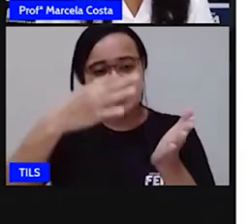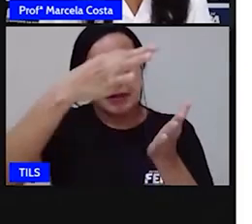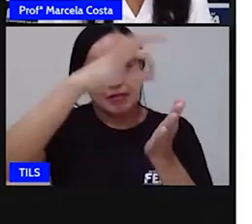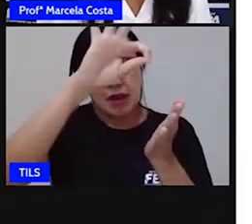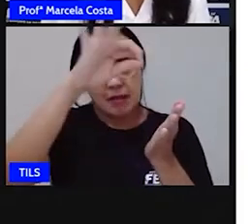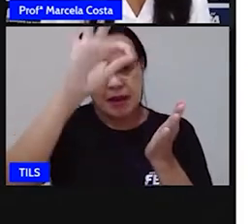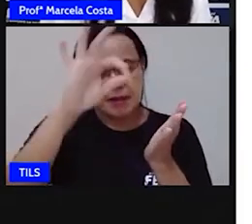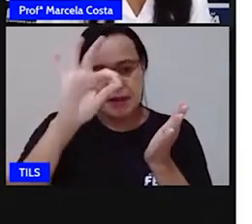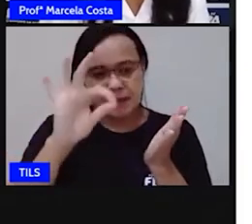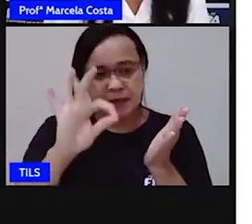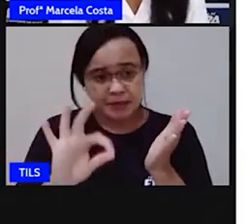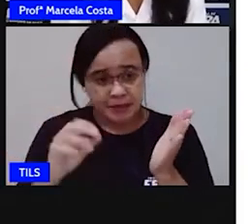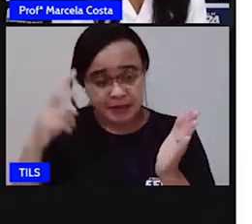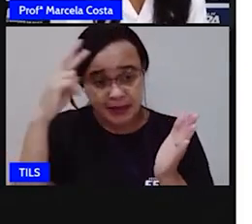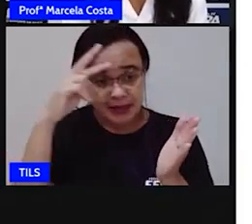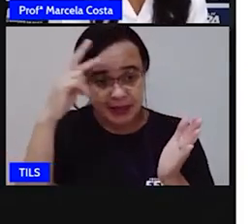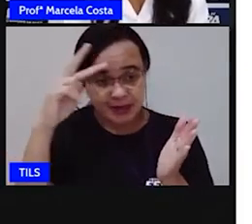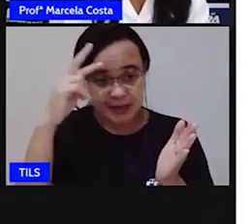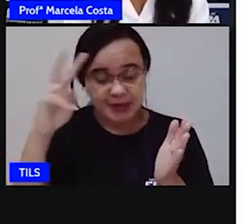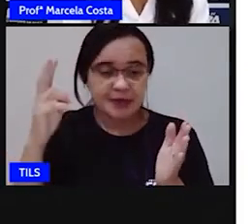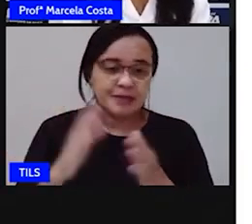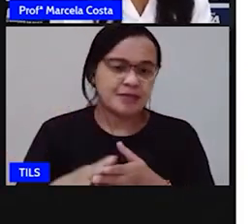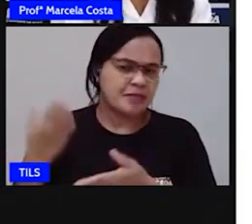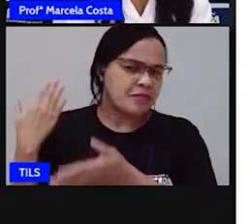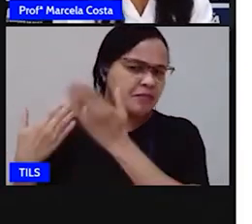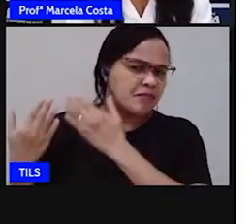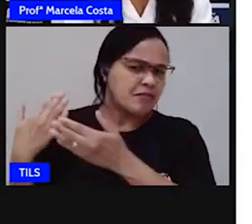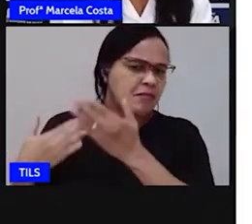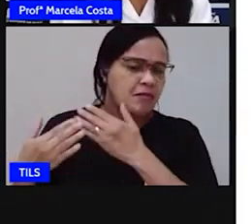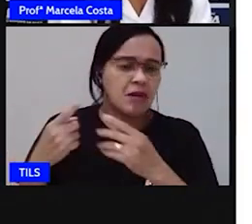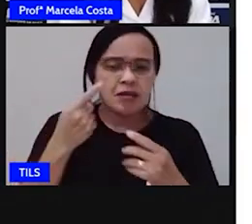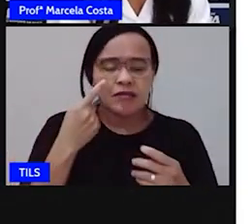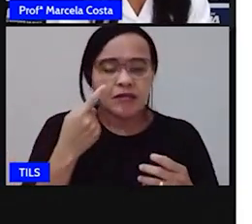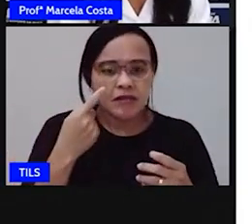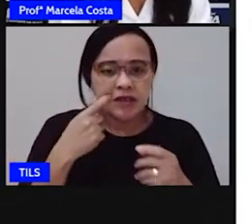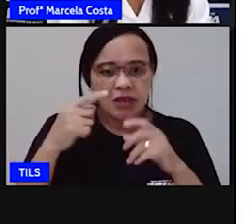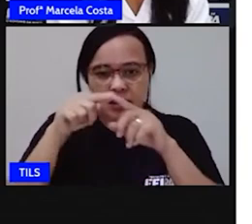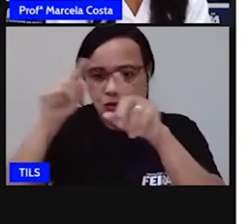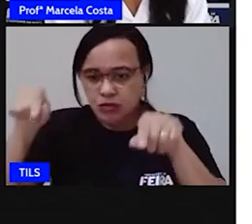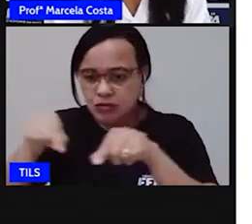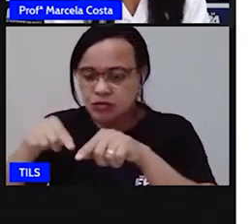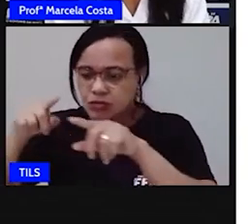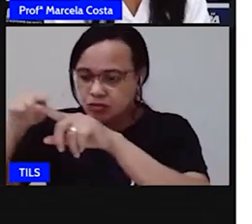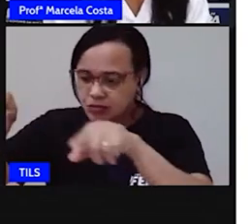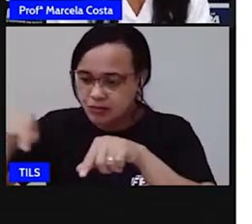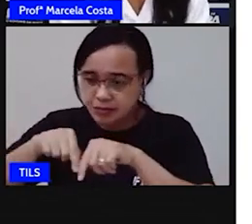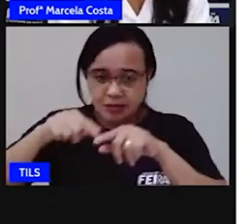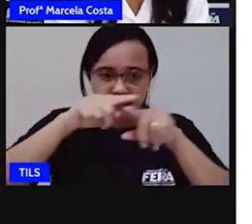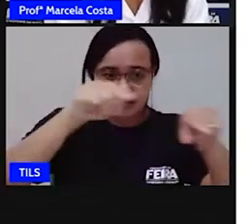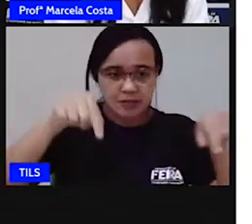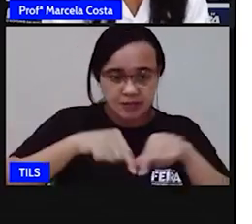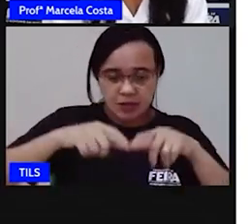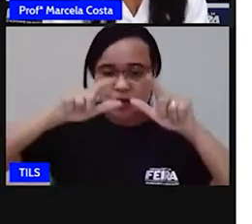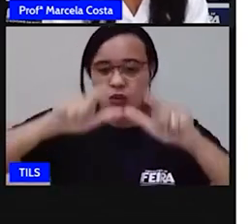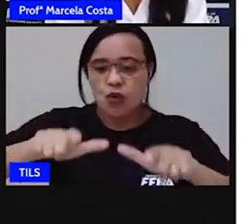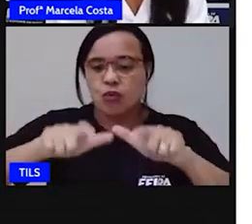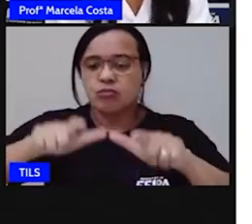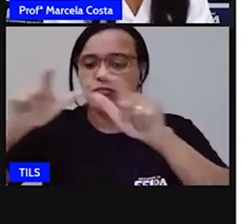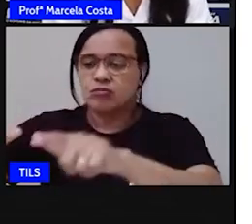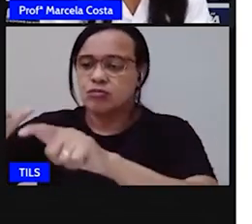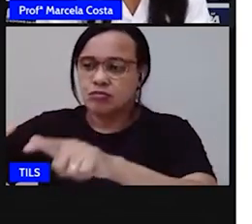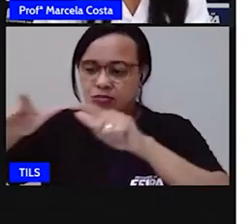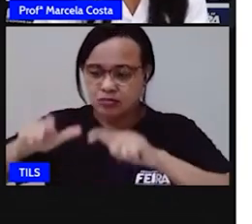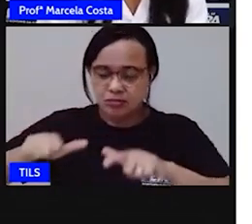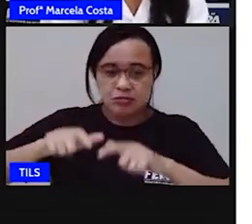no início eu perguntei pra você, pra pedir pra você observar os espaços que tem na sua casa, na sala, cozinha, o quarto.